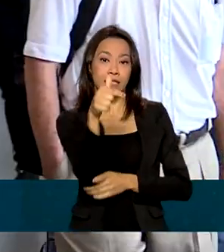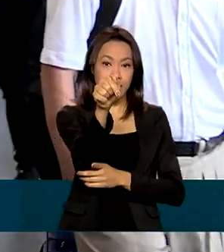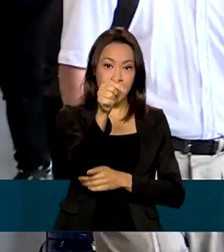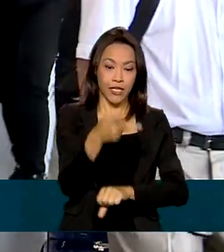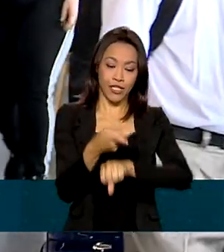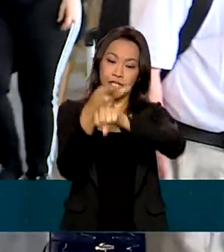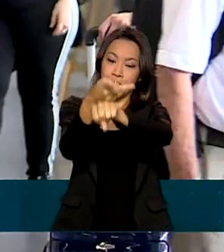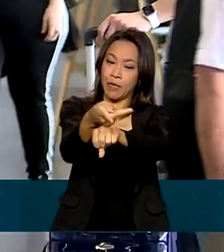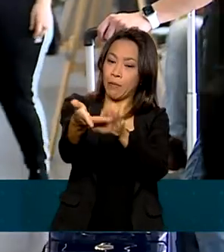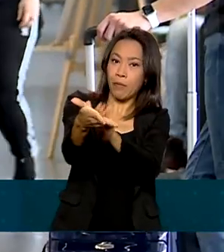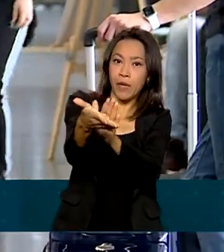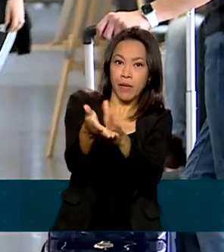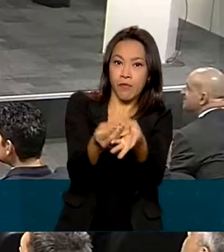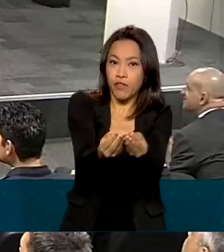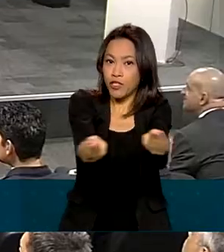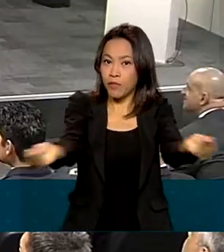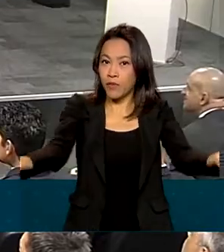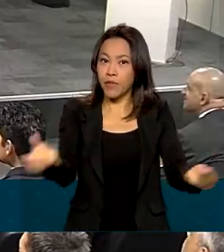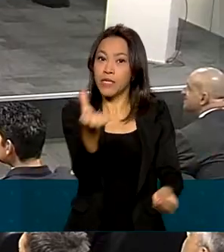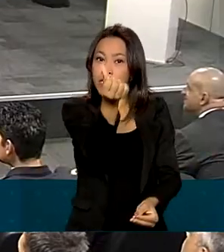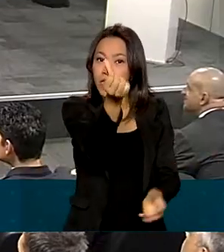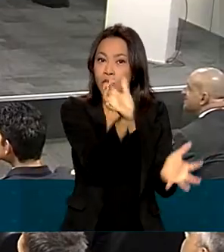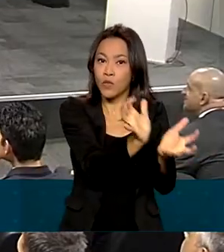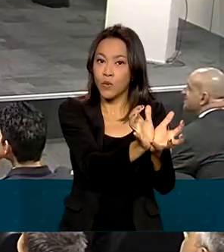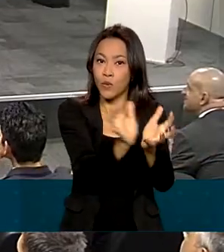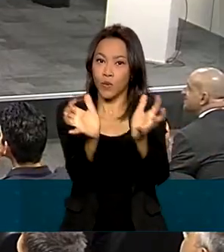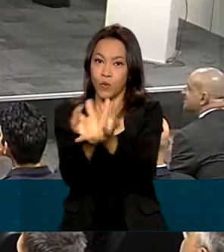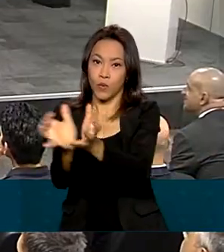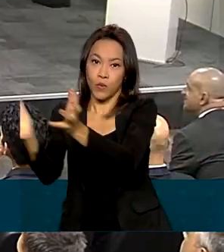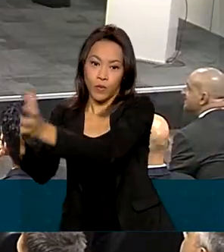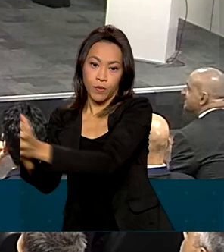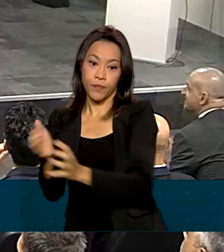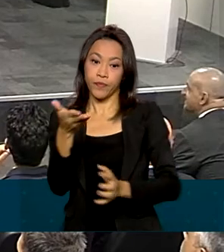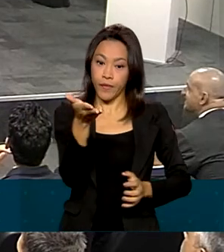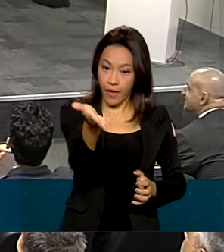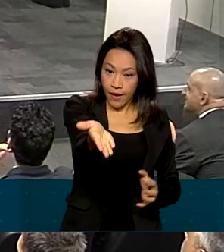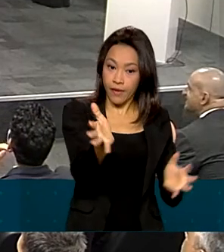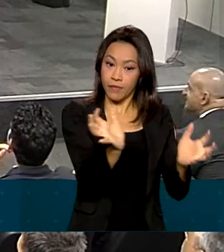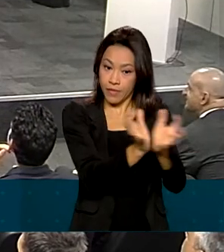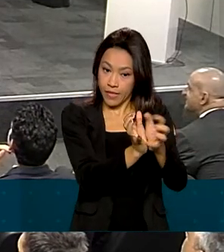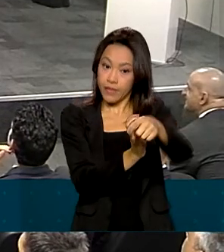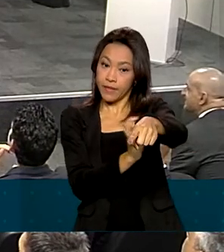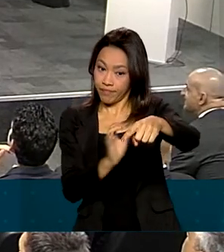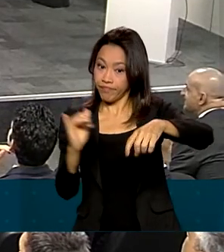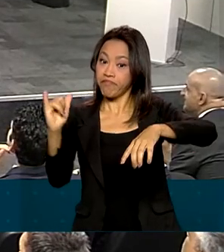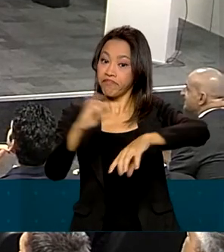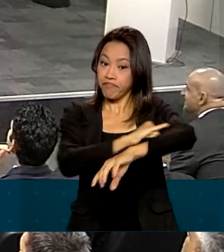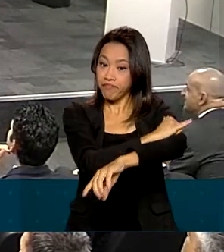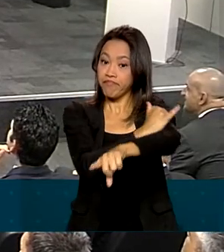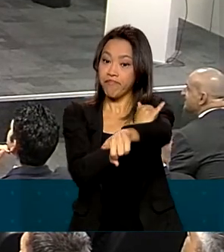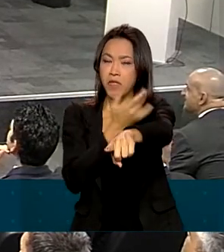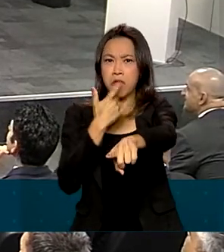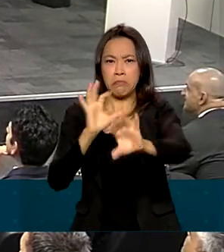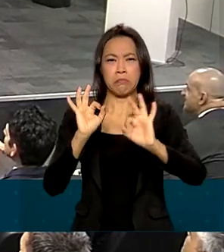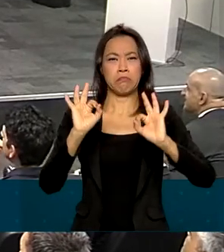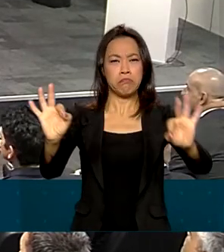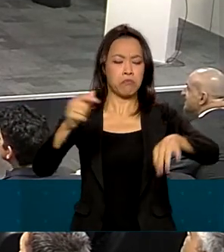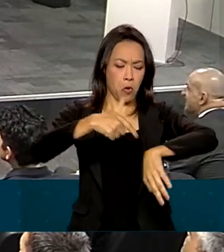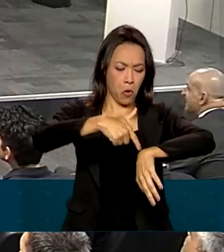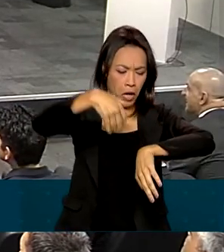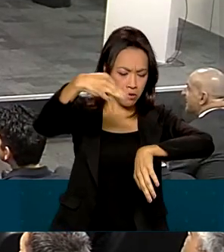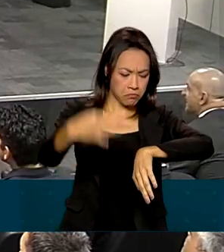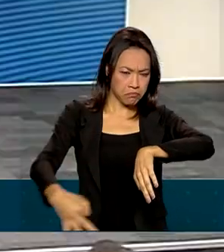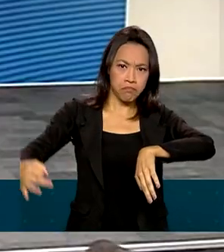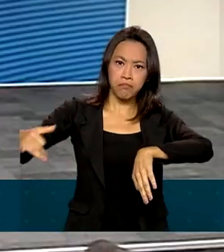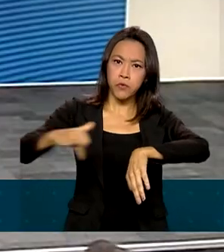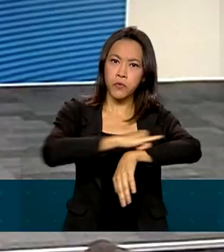distribuídas em seis categorias. A empresa Azul Linhas Aéreas foi eleita a mais pontual e de mais